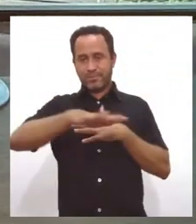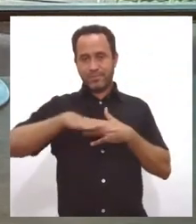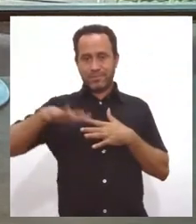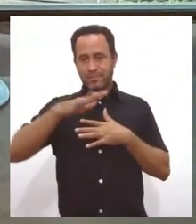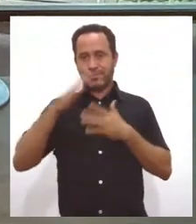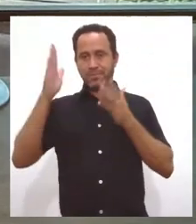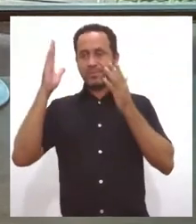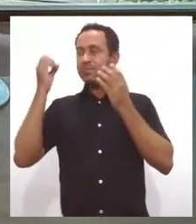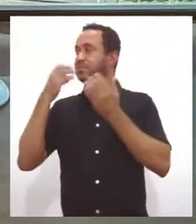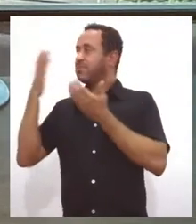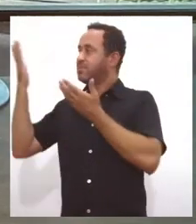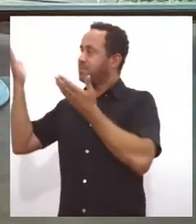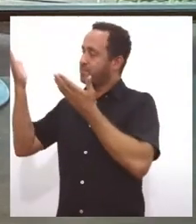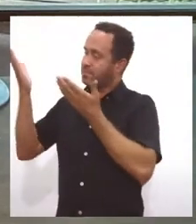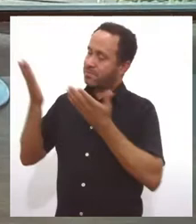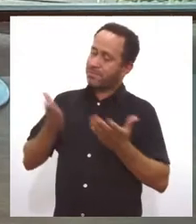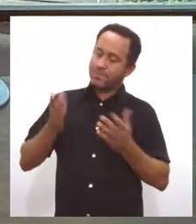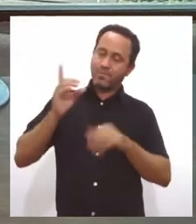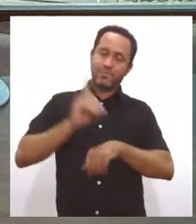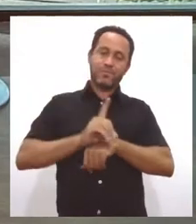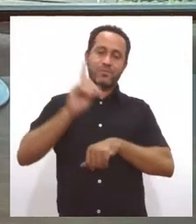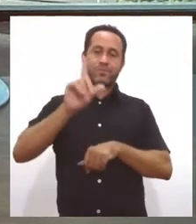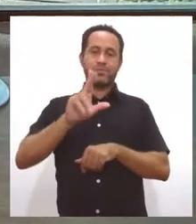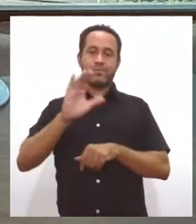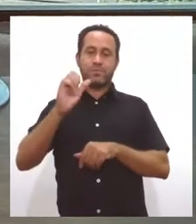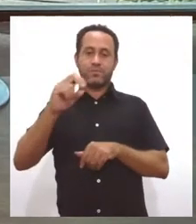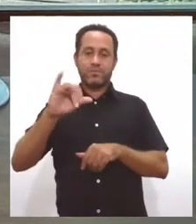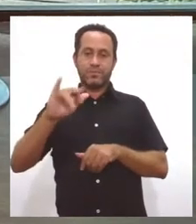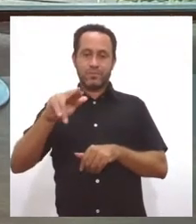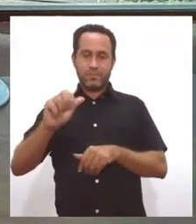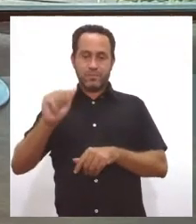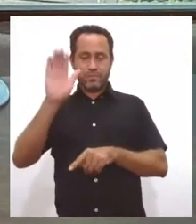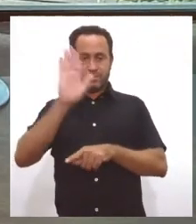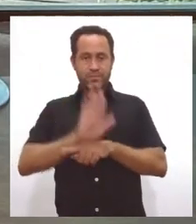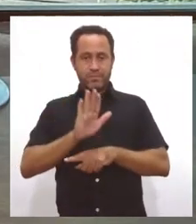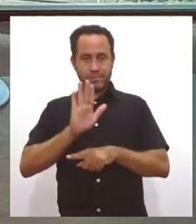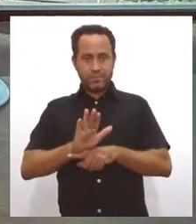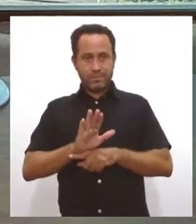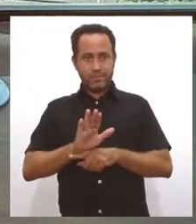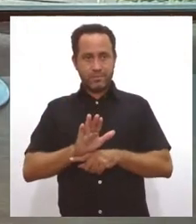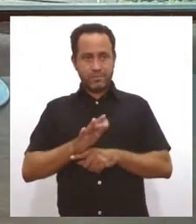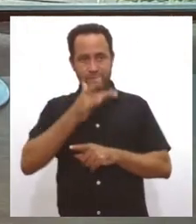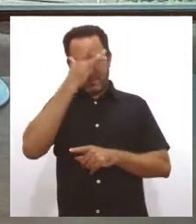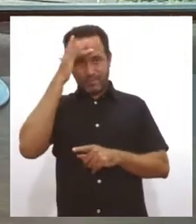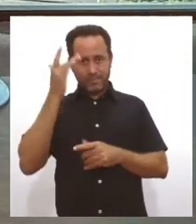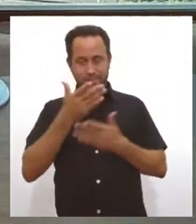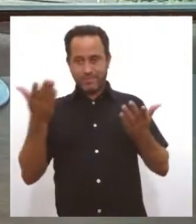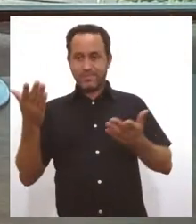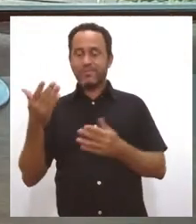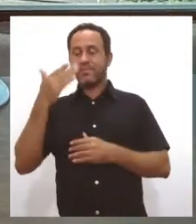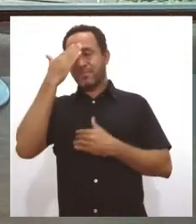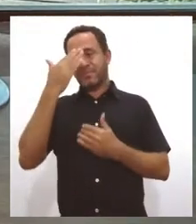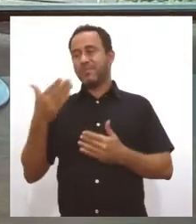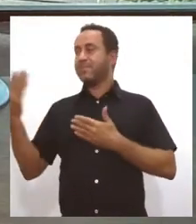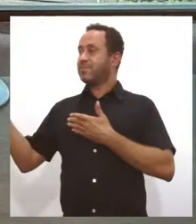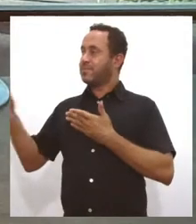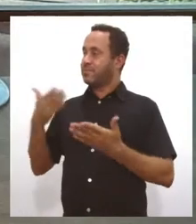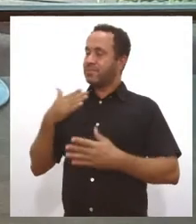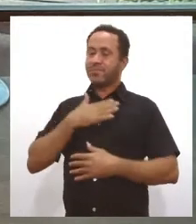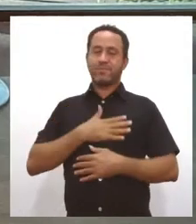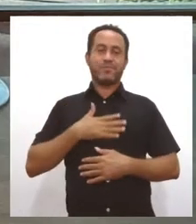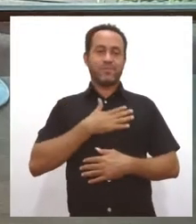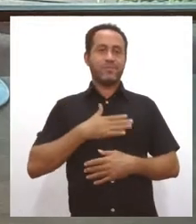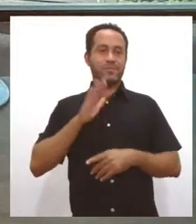bem-vinda, doutora Luciana. Boa tarde. Boa tarde, pessoal. Muito obrigada pelo convite. Fico muito feliz em